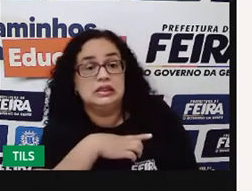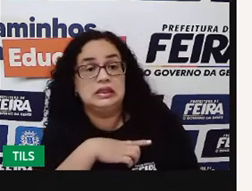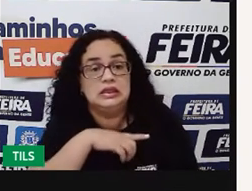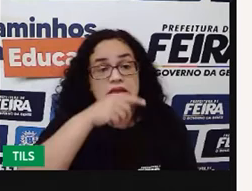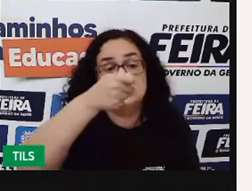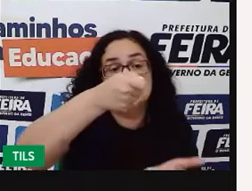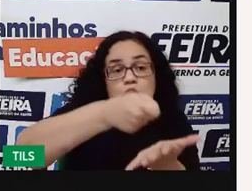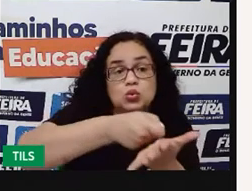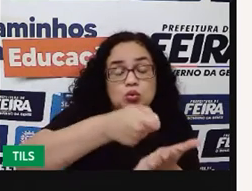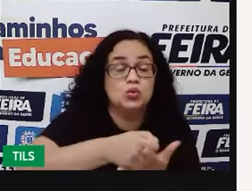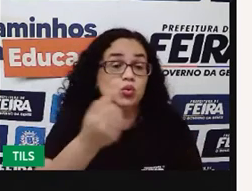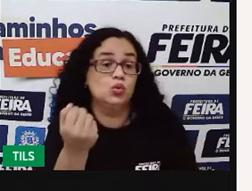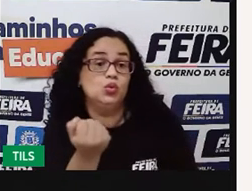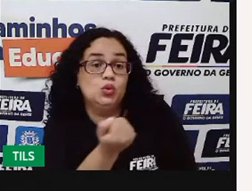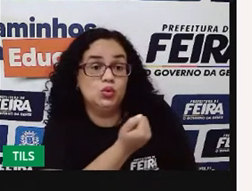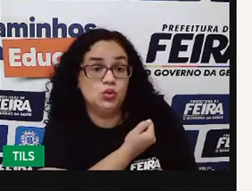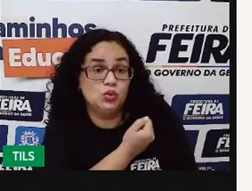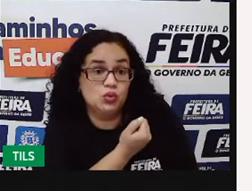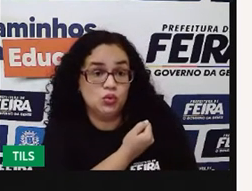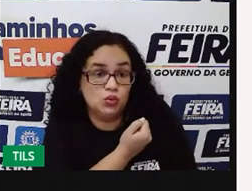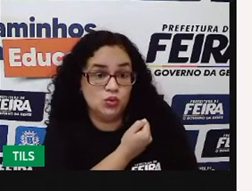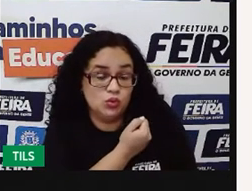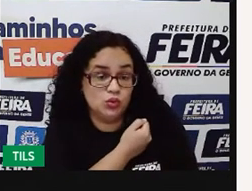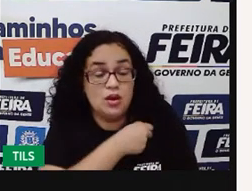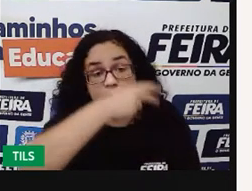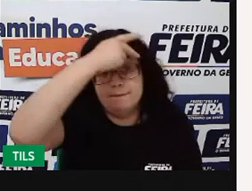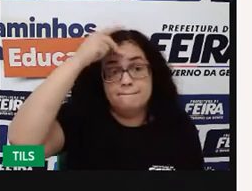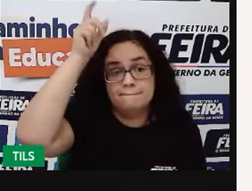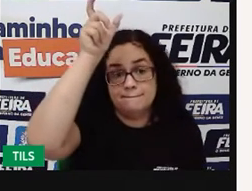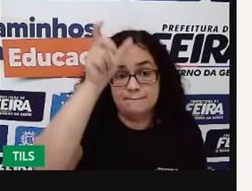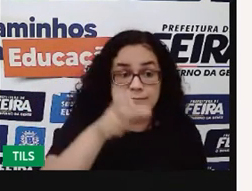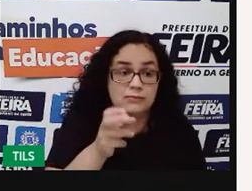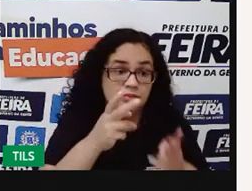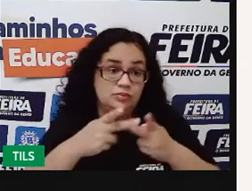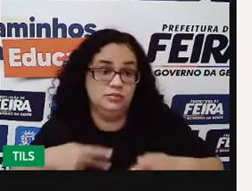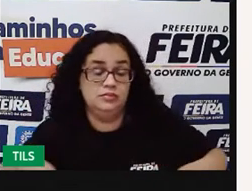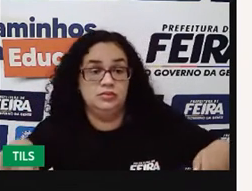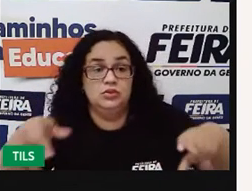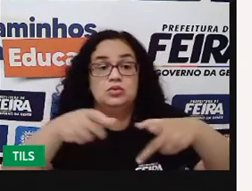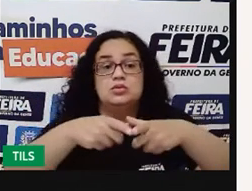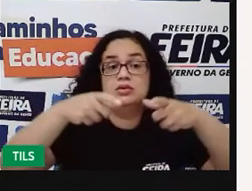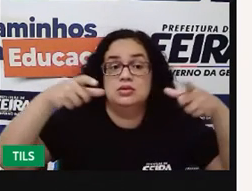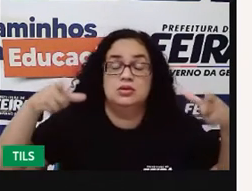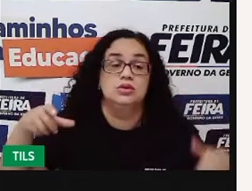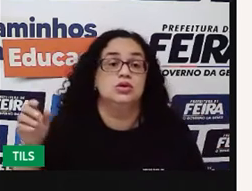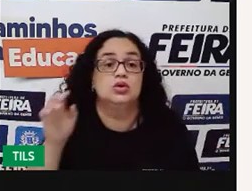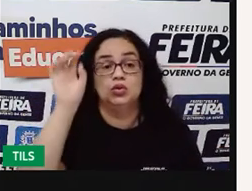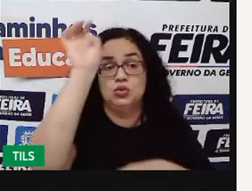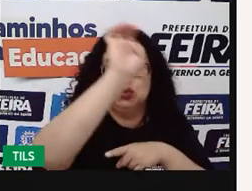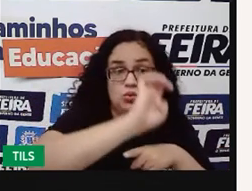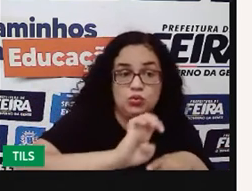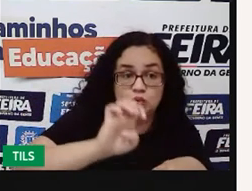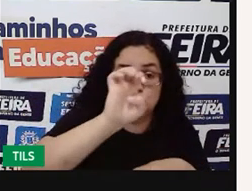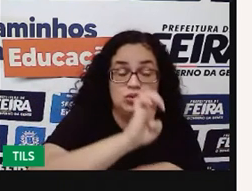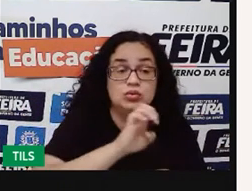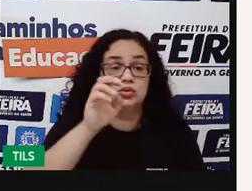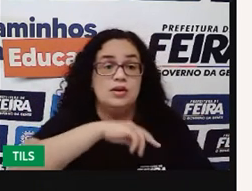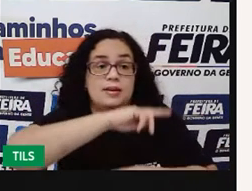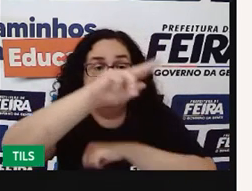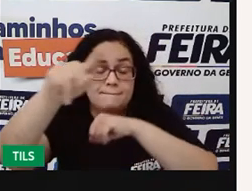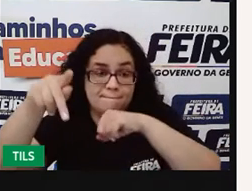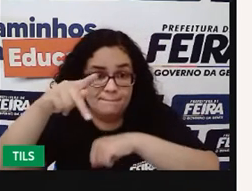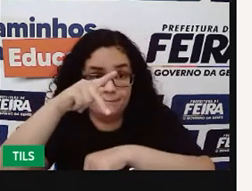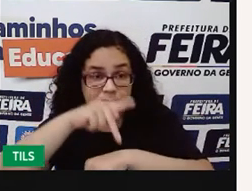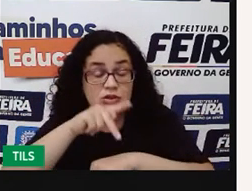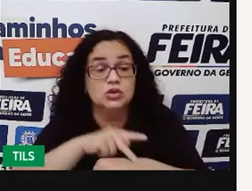infligindo, né? O número de indivíduos de uma população que é maior do que a de um estado, do que a de um país, do